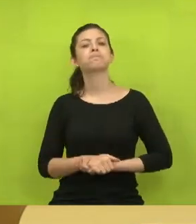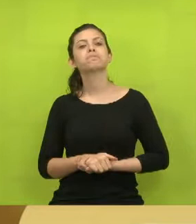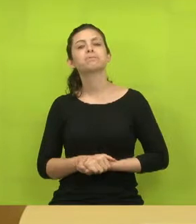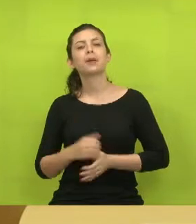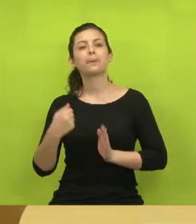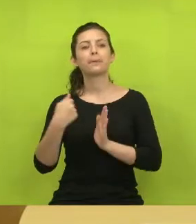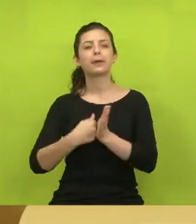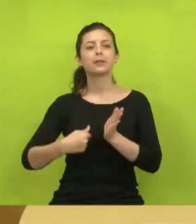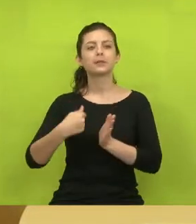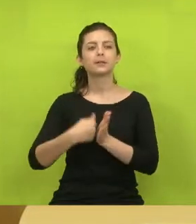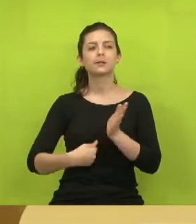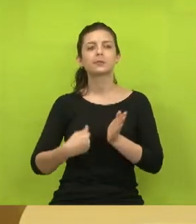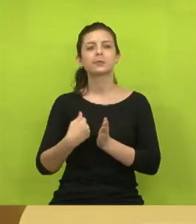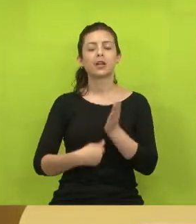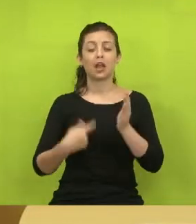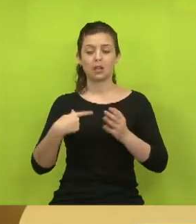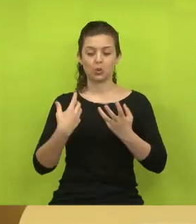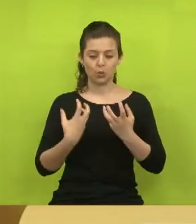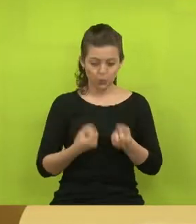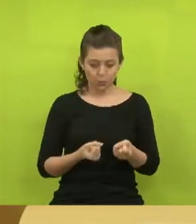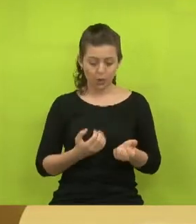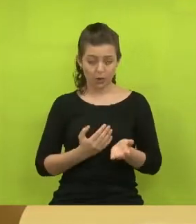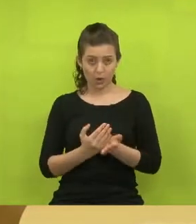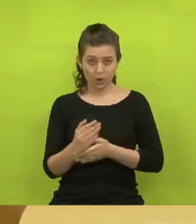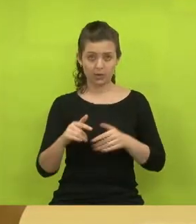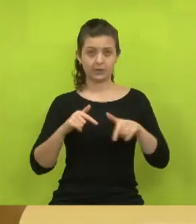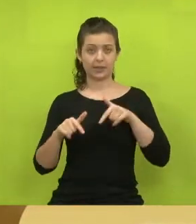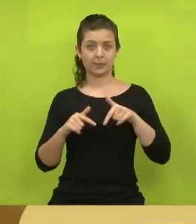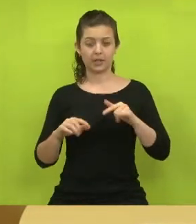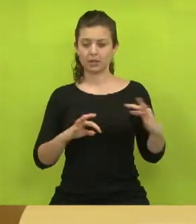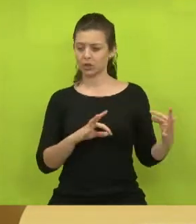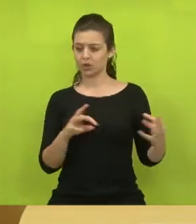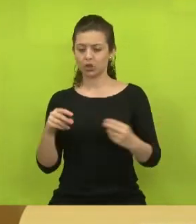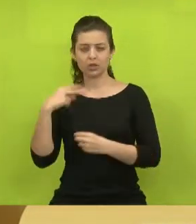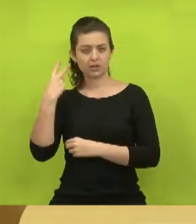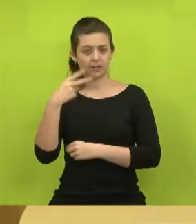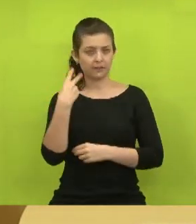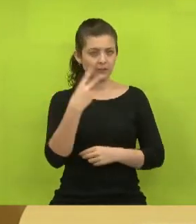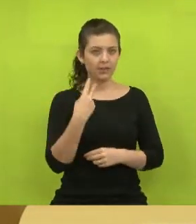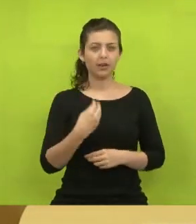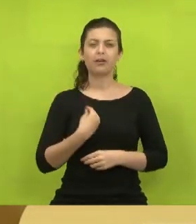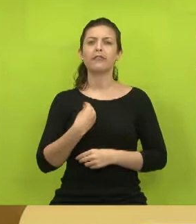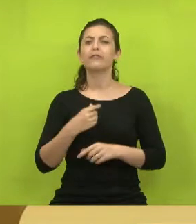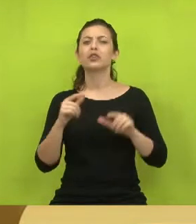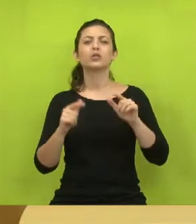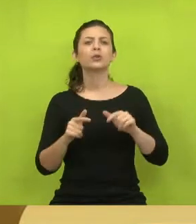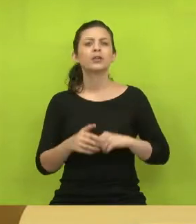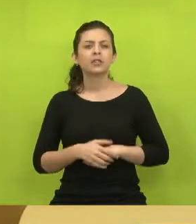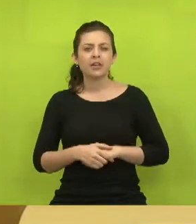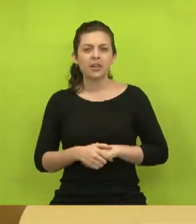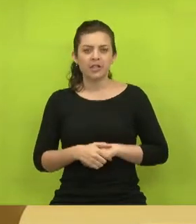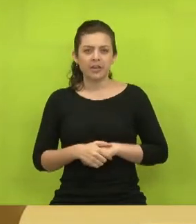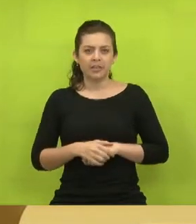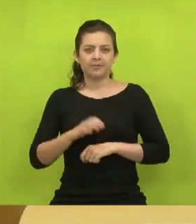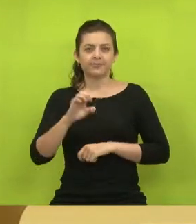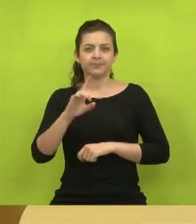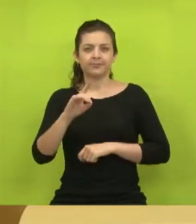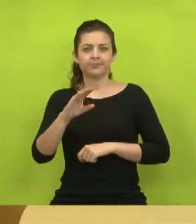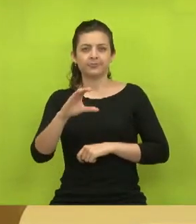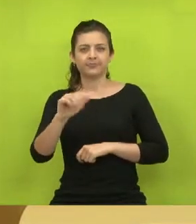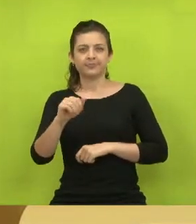que quando nós assumimos aqui nesta casa, eu acho que todos os vereadores estevem na onde? Nos Educa Mais.